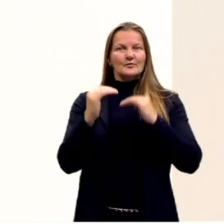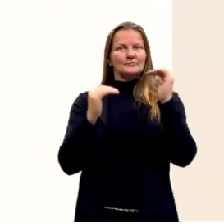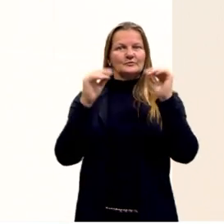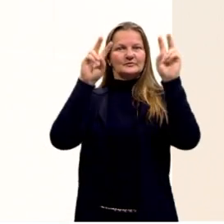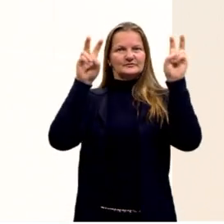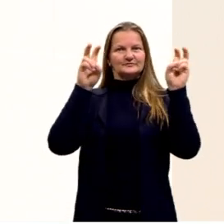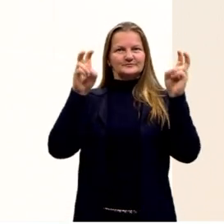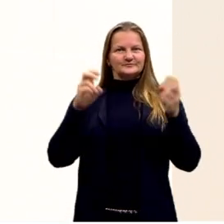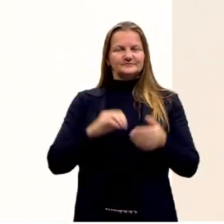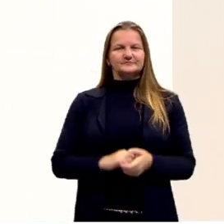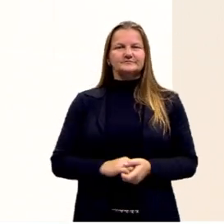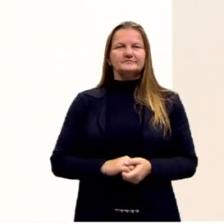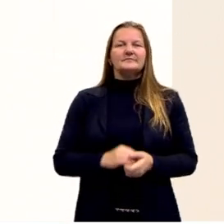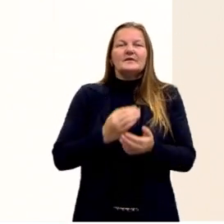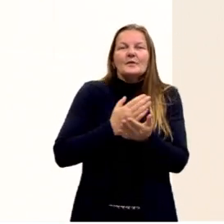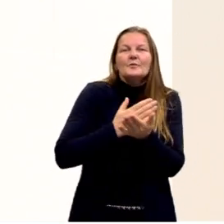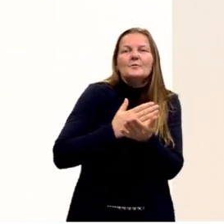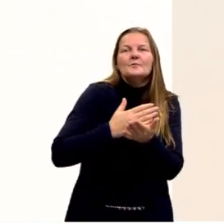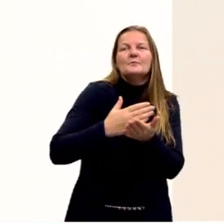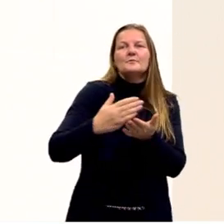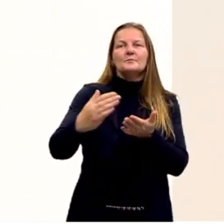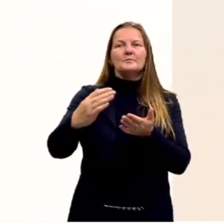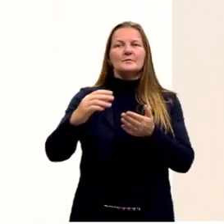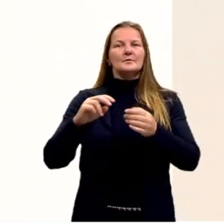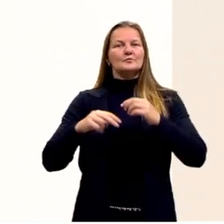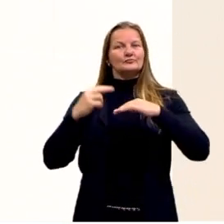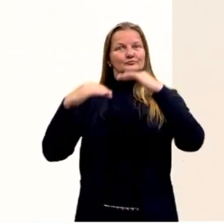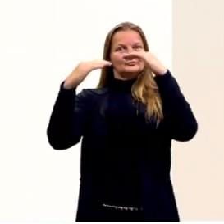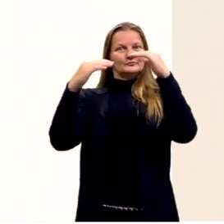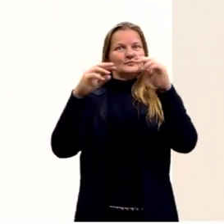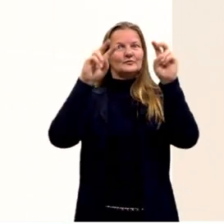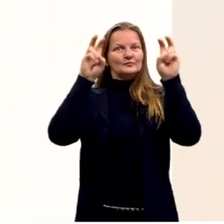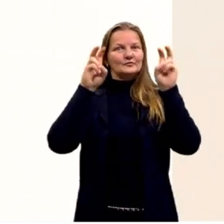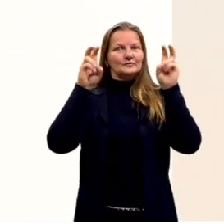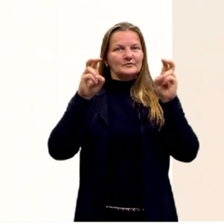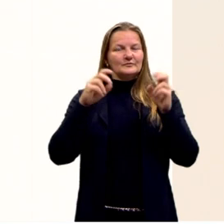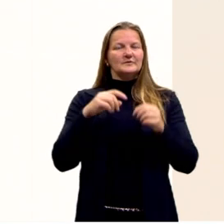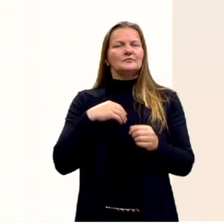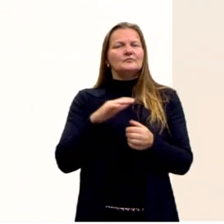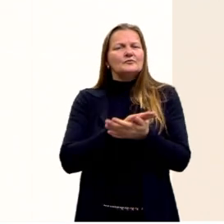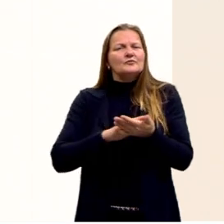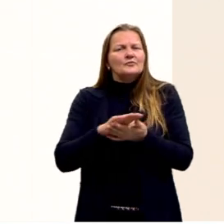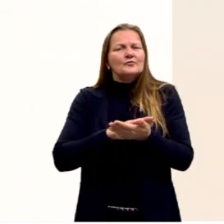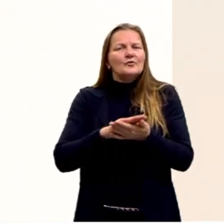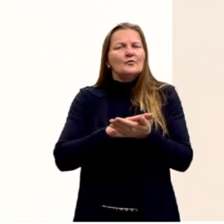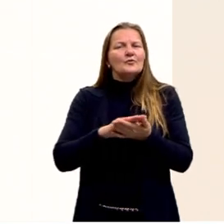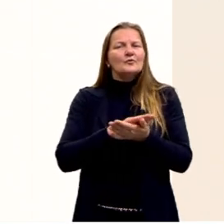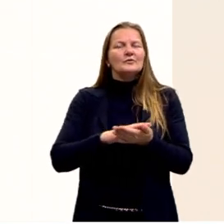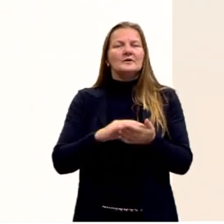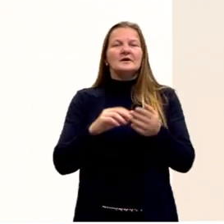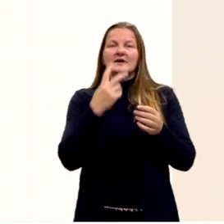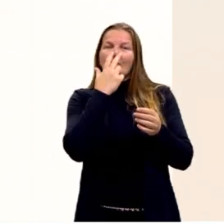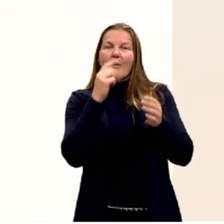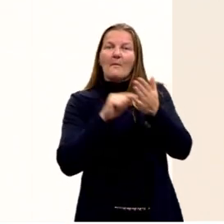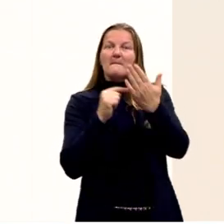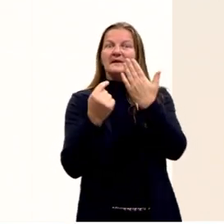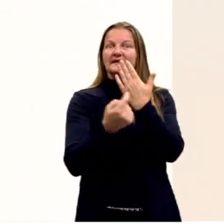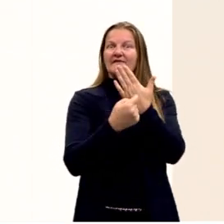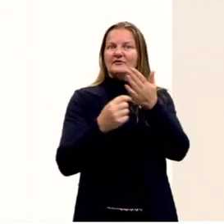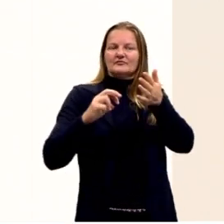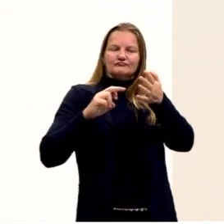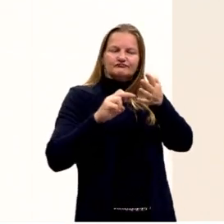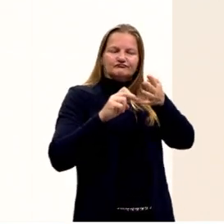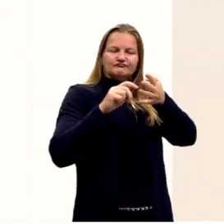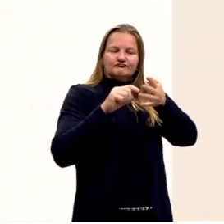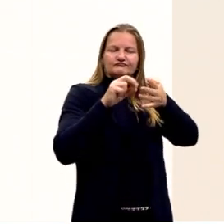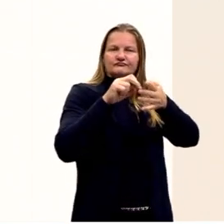temática. E a partir da progressão temática, por isso eu trouxe ali a ideia da escadinha. A